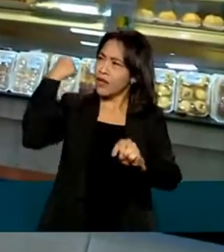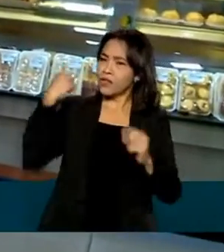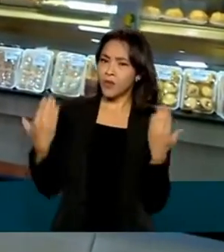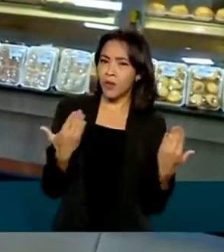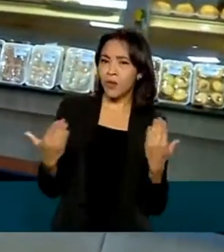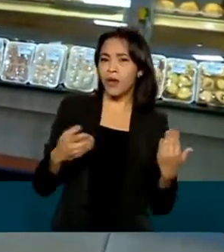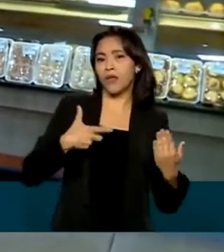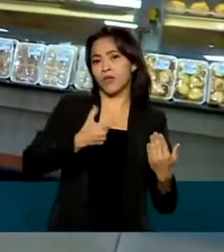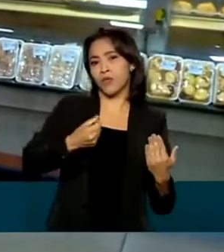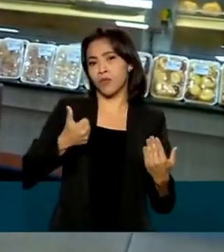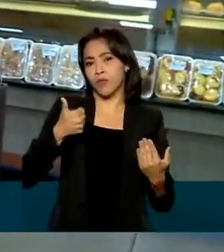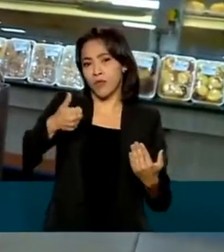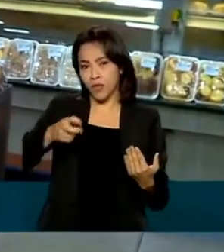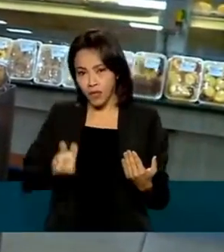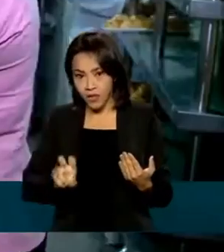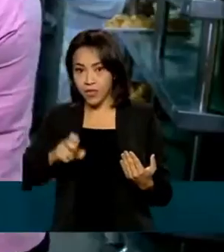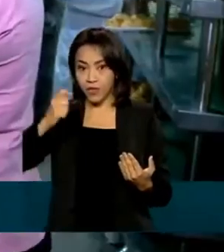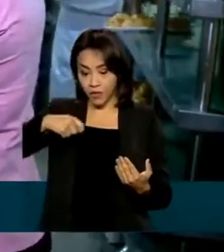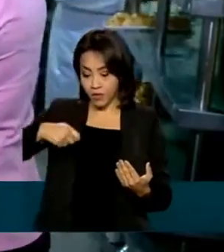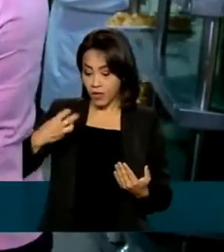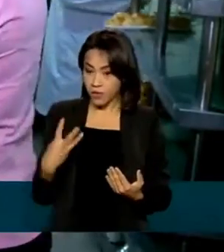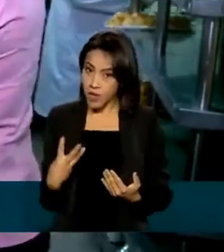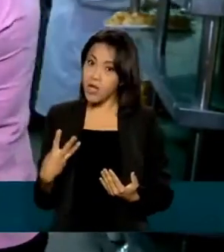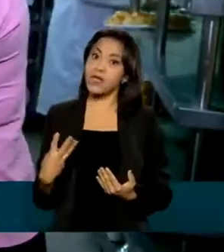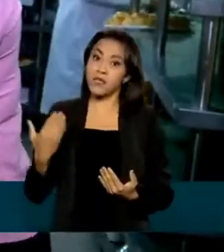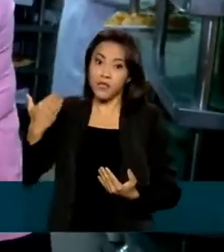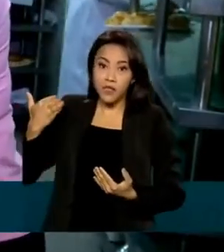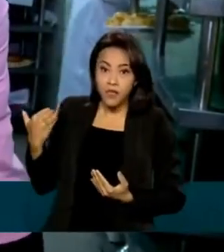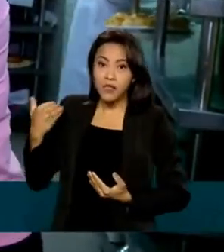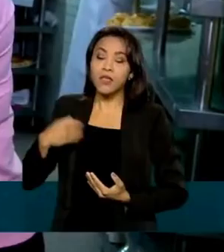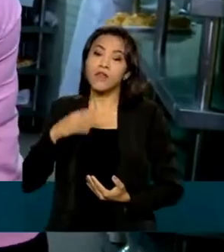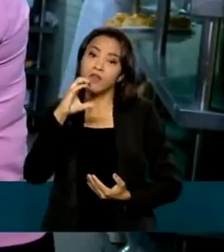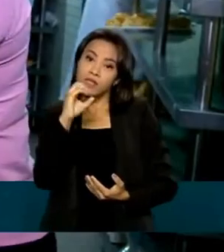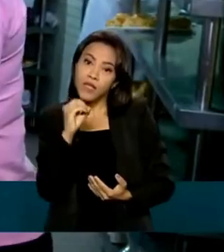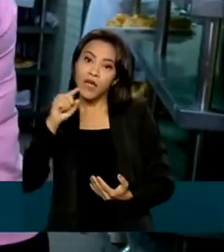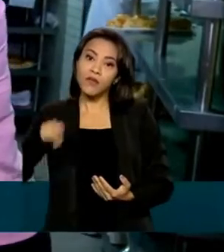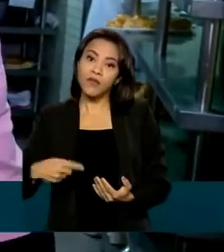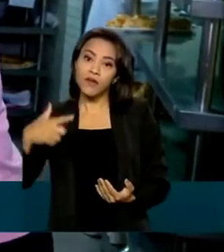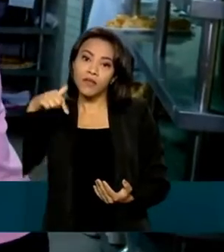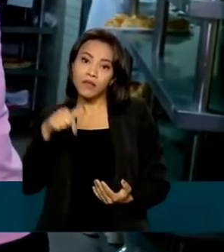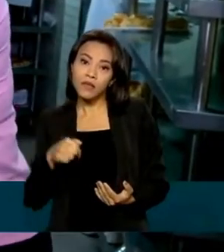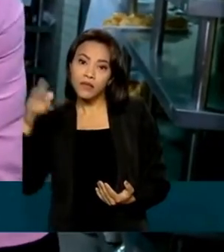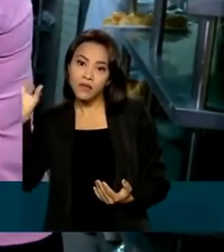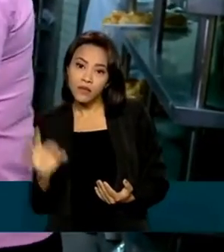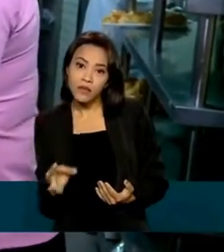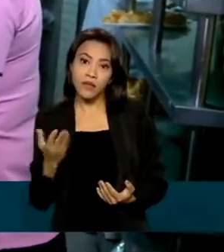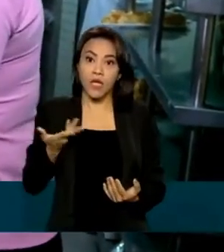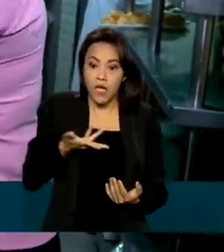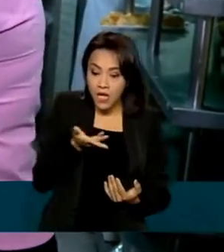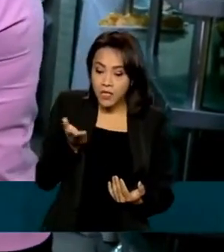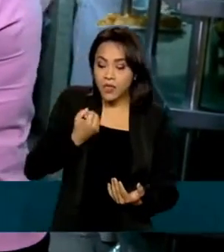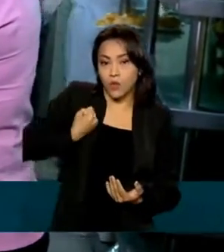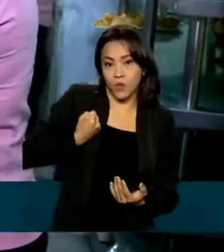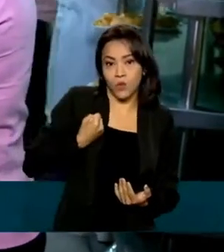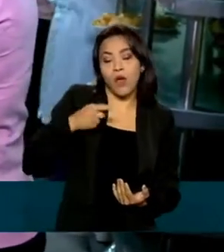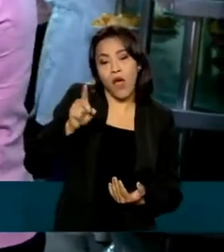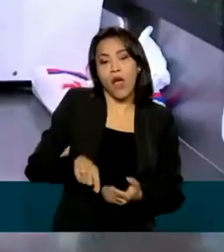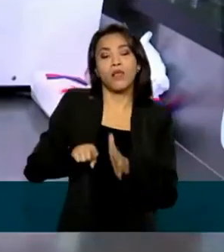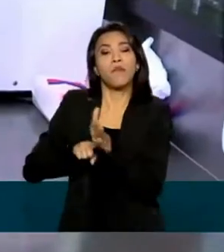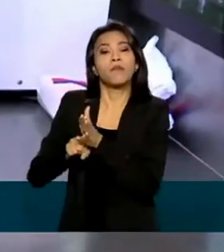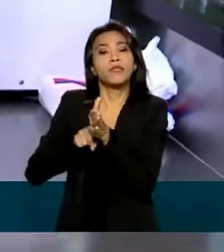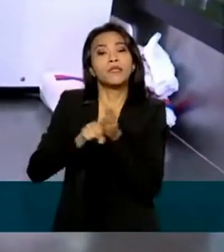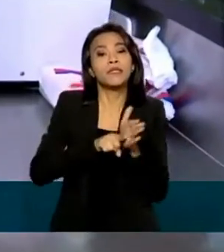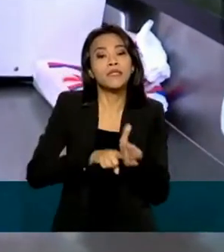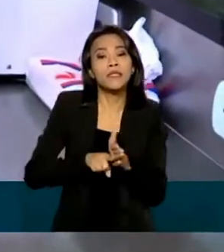Em relação ao trimestre anterior, a redução foi de 0,7%. Os números são da Pesquisa Nacional